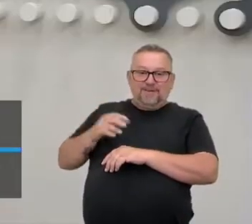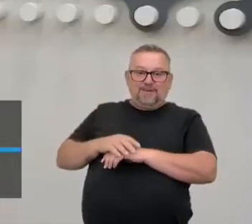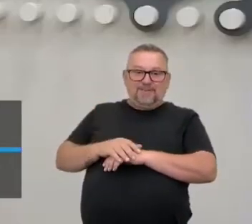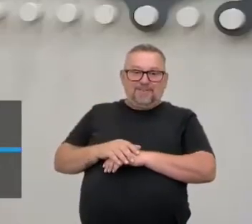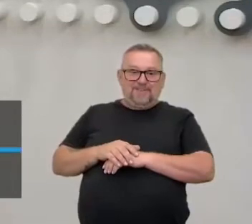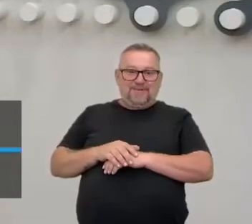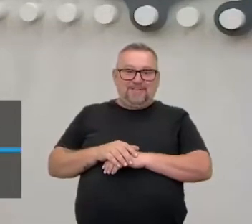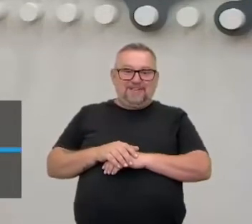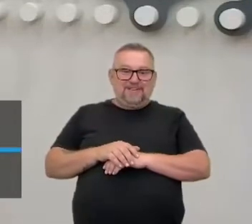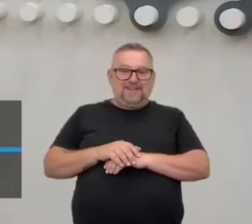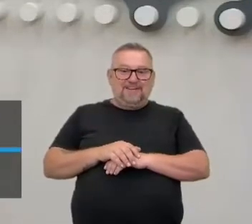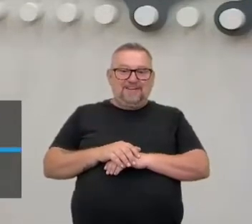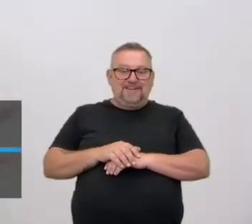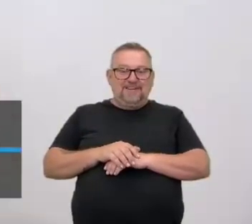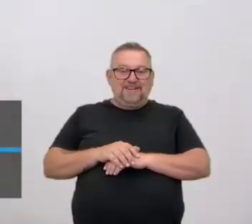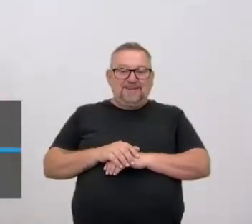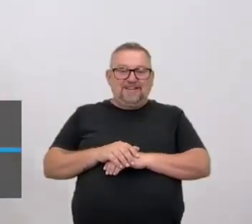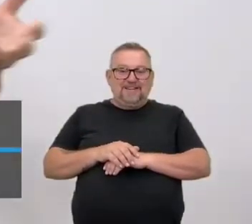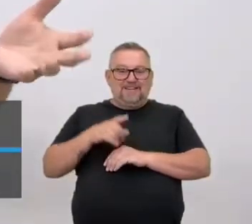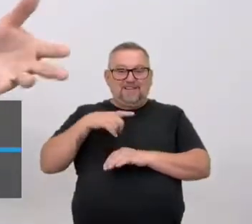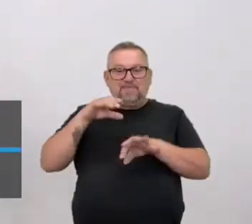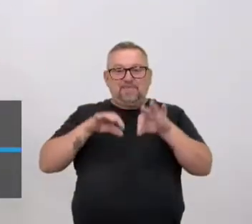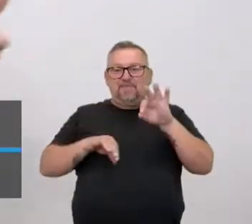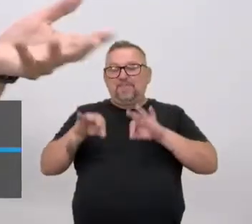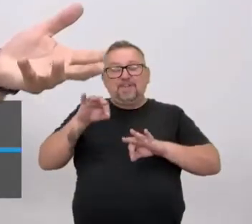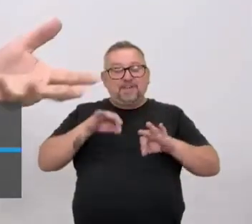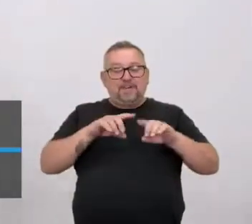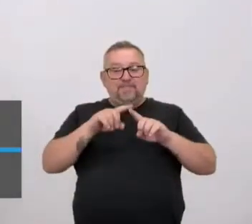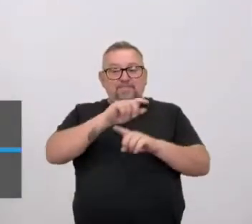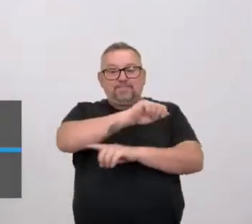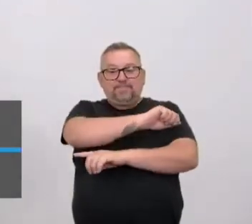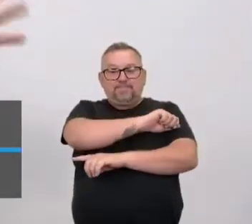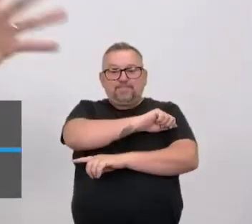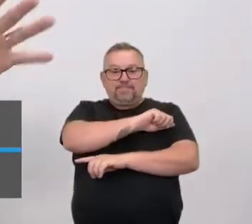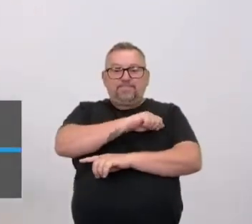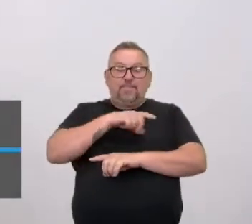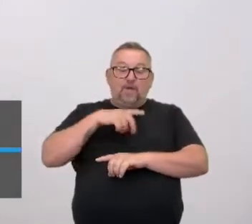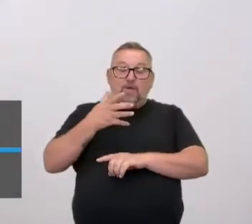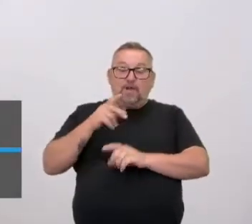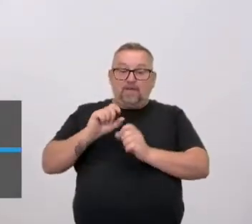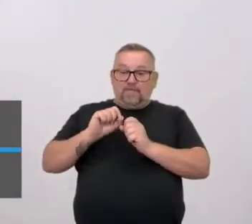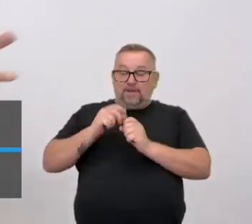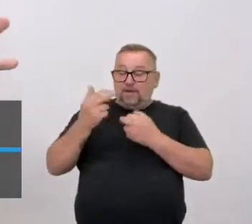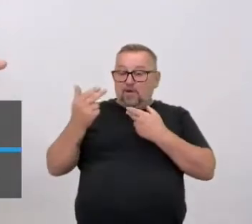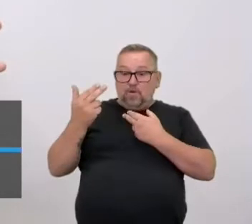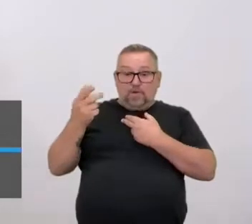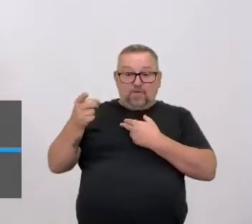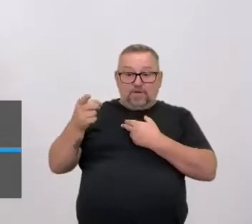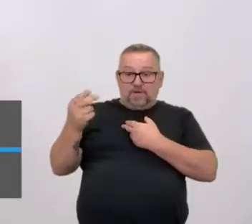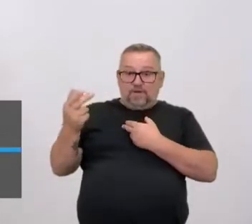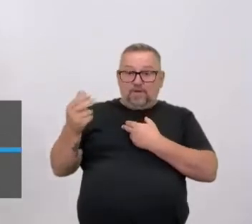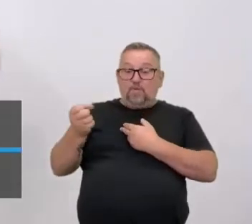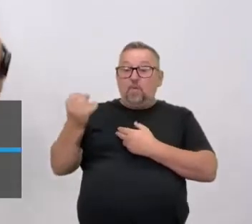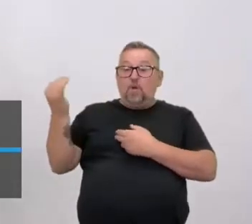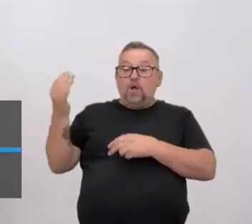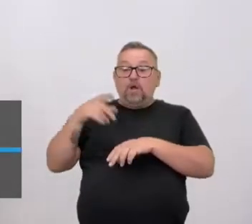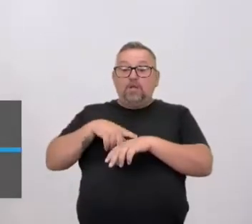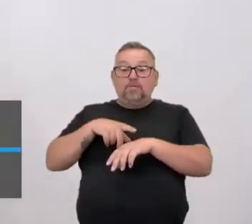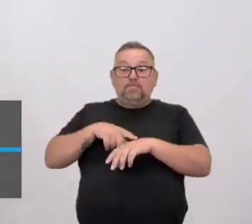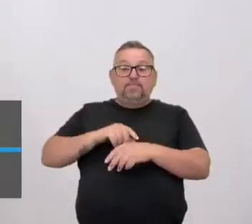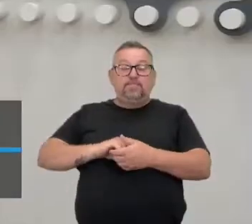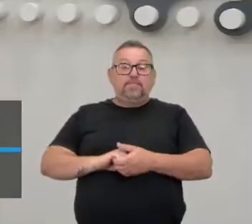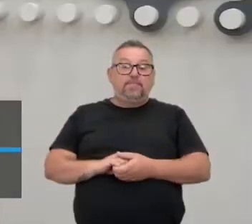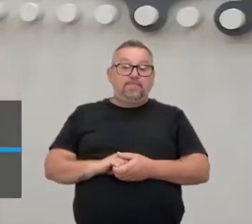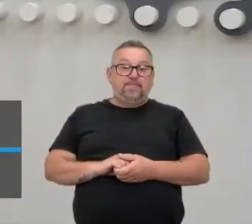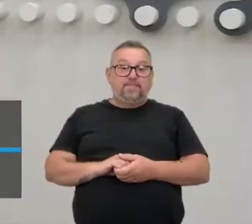Não, eu não... Não, é uma oficina. É uma oficina que os alunos estão propondo, né? Mas se eu quiser ficar assim, bom, desse jeito, como é que eu fico? Quanto tempo eu levo?